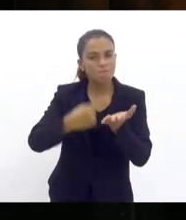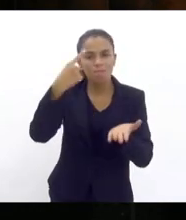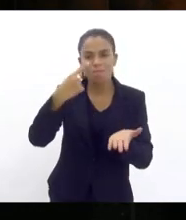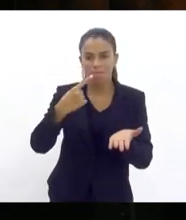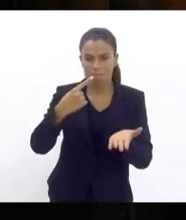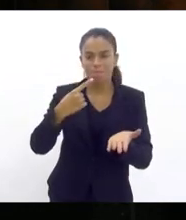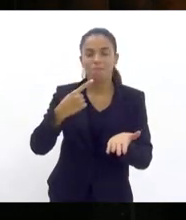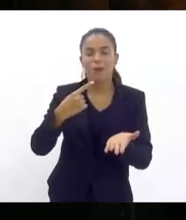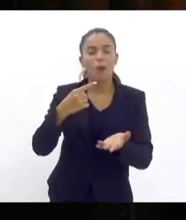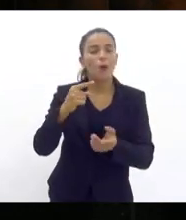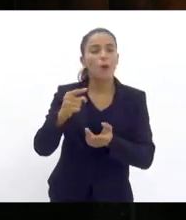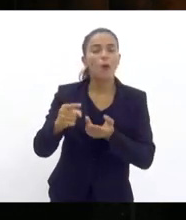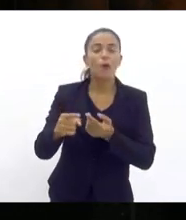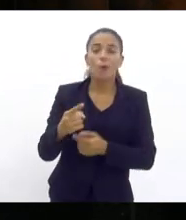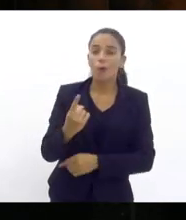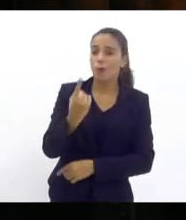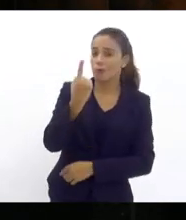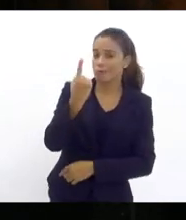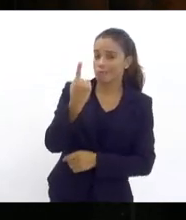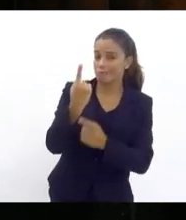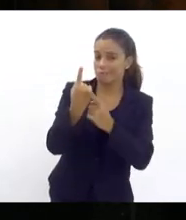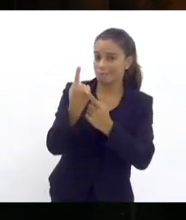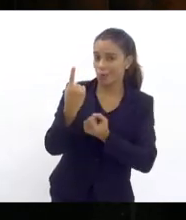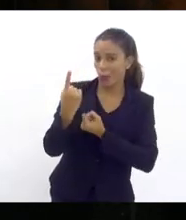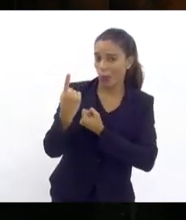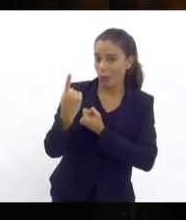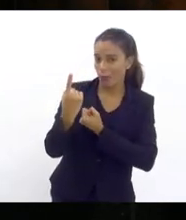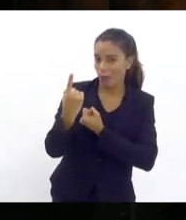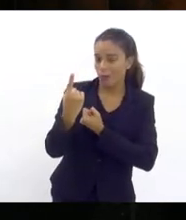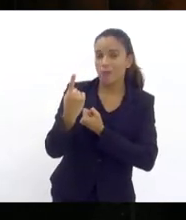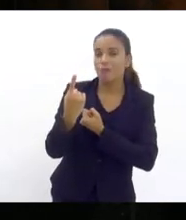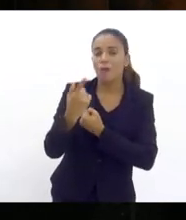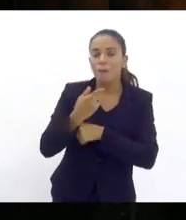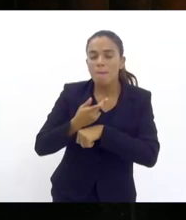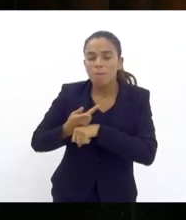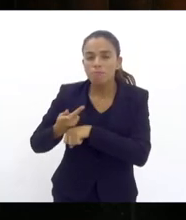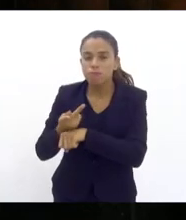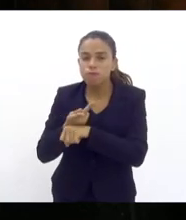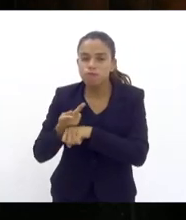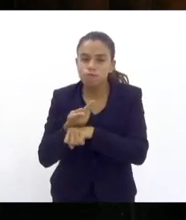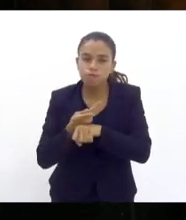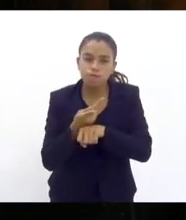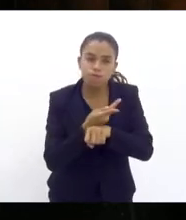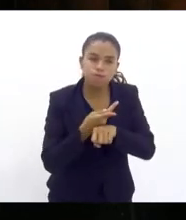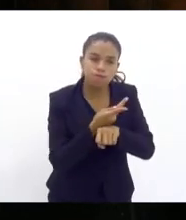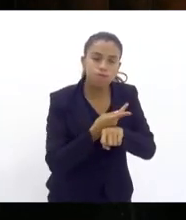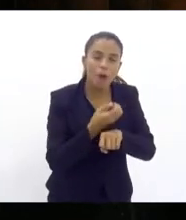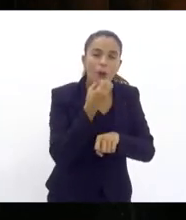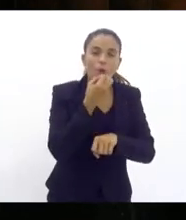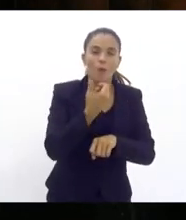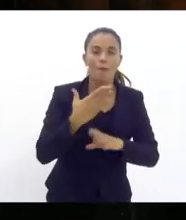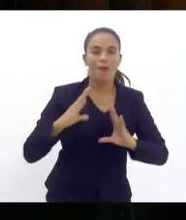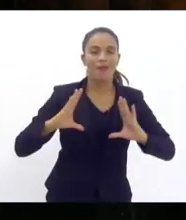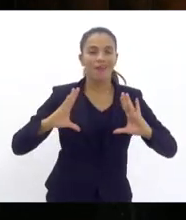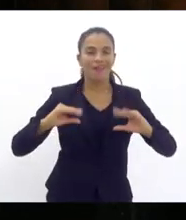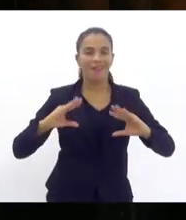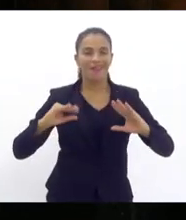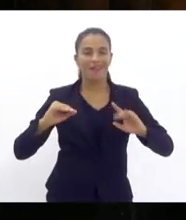Tândia um com a busca do bem-estar social